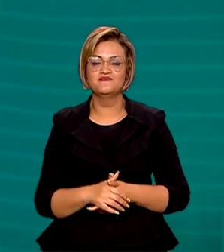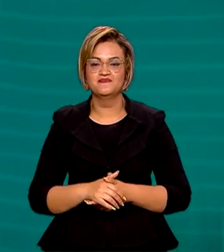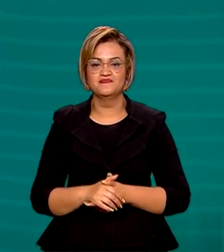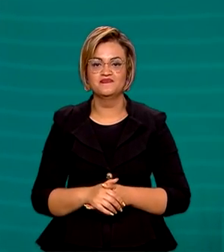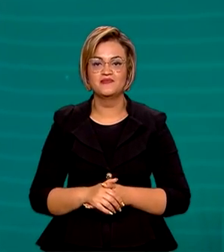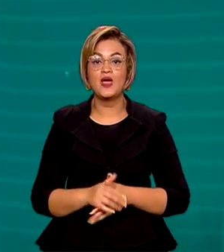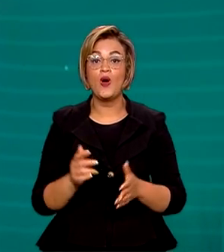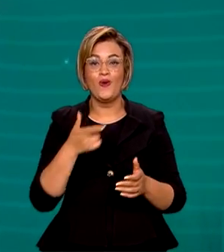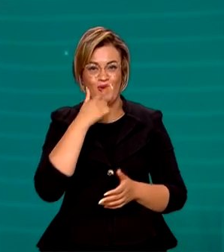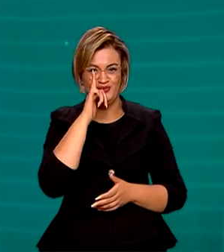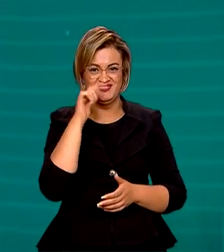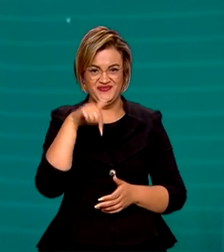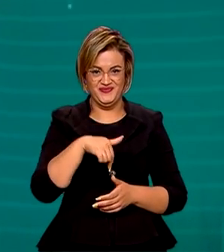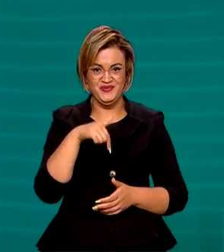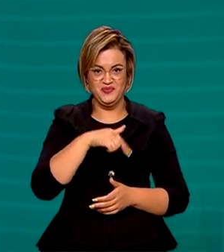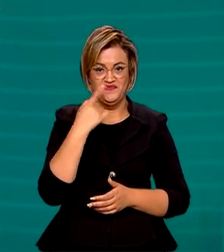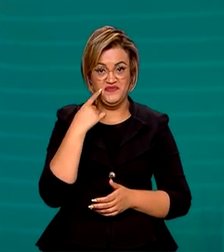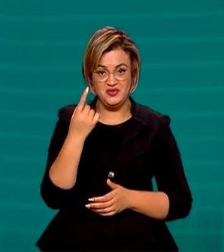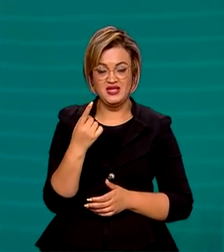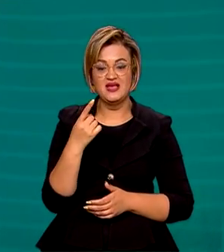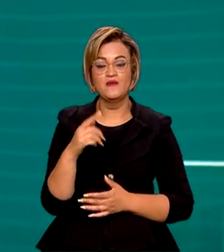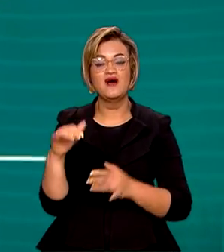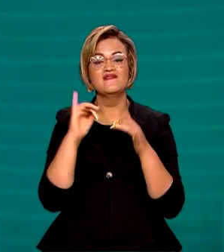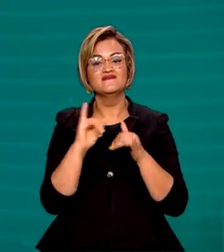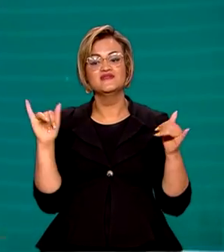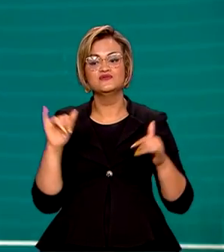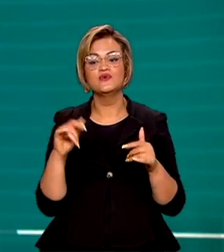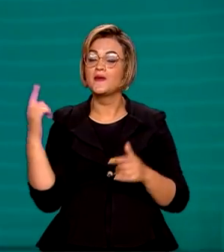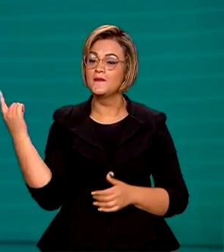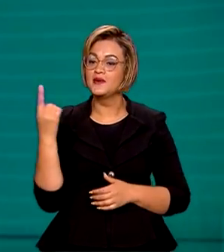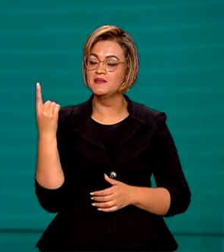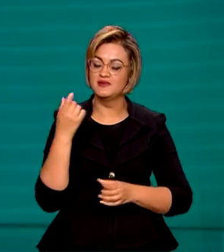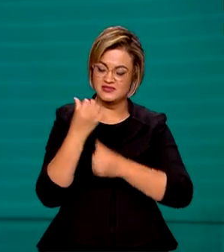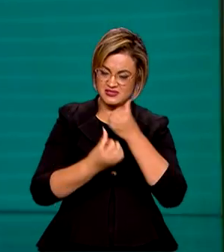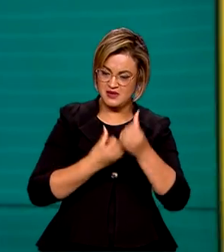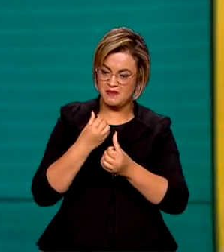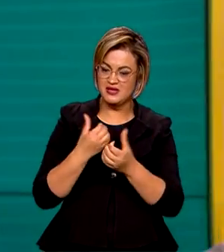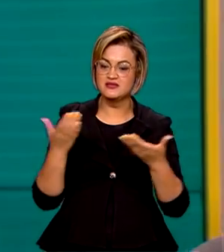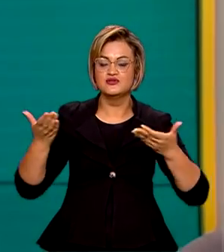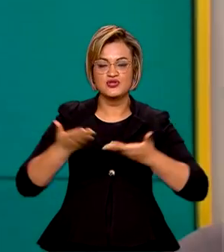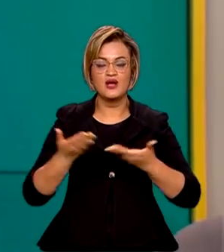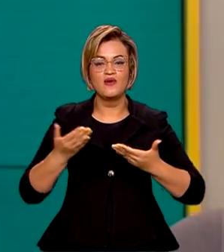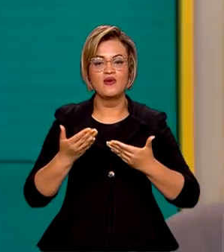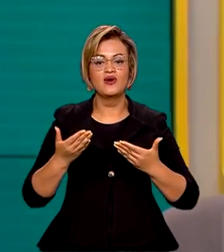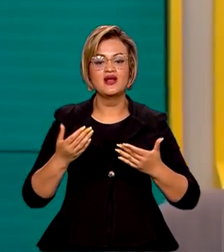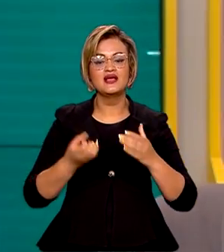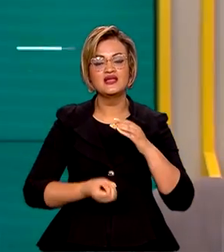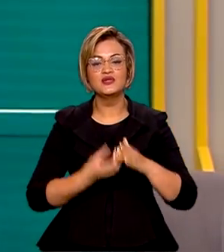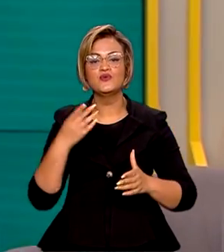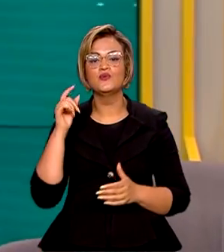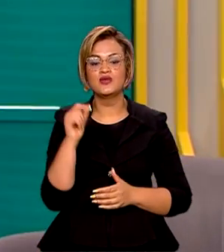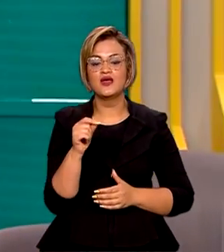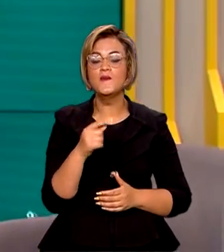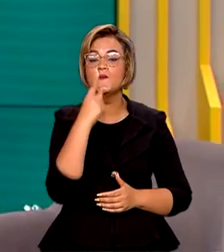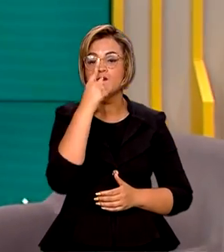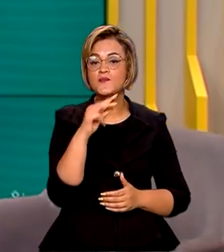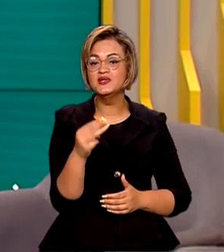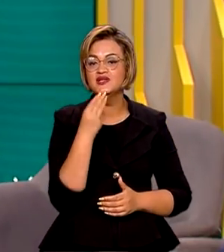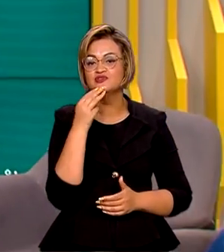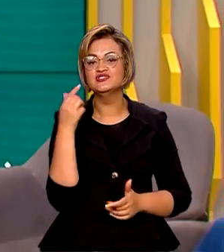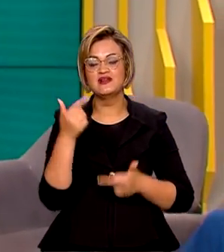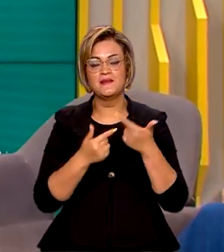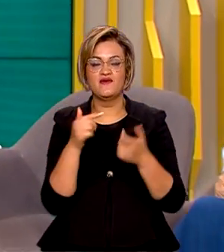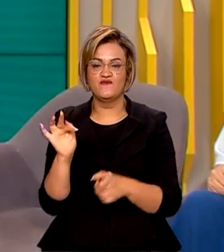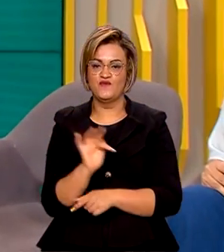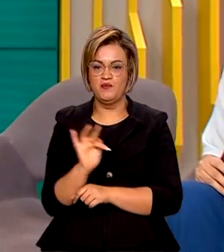Ontem você viu aqui no Brasil em Dia a notícia de que o primeiro semestre deste ano teve a criação de mais de um milhão de empregos